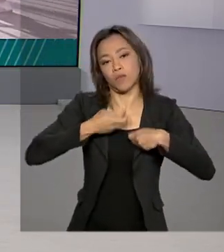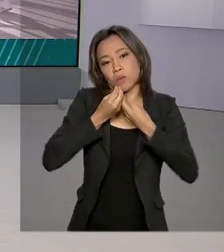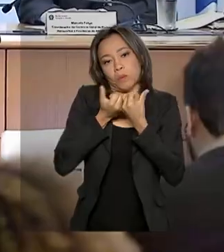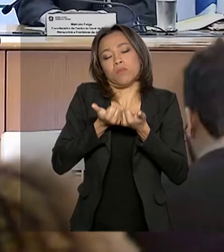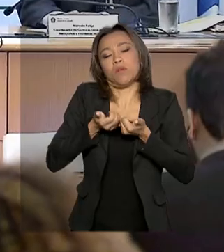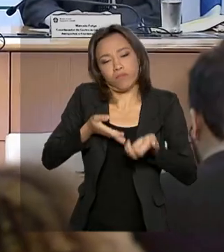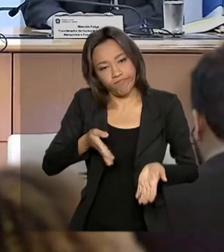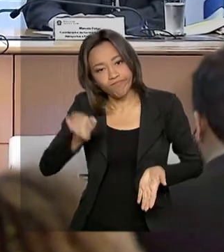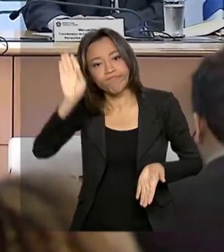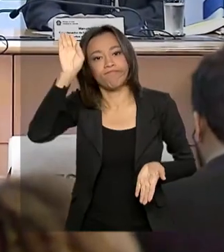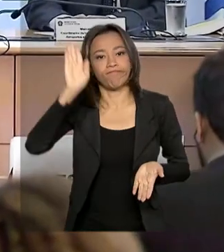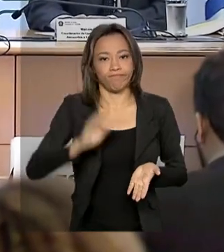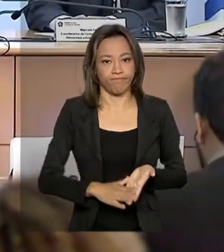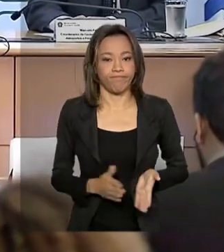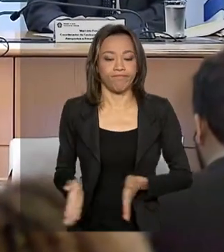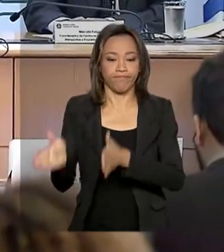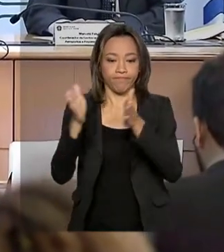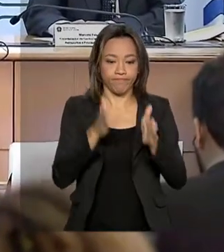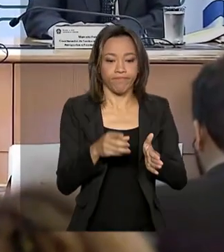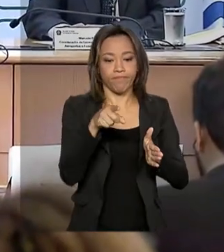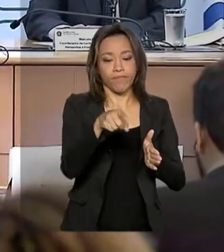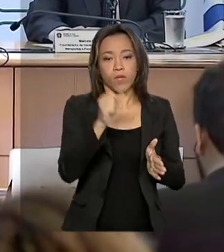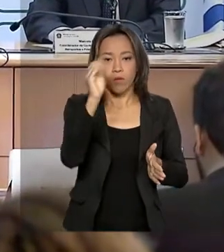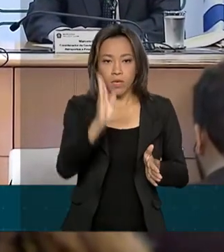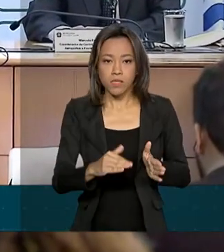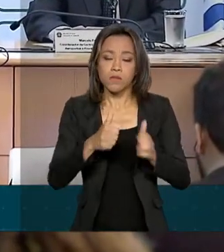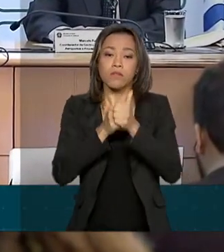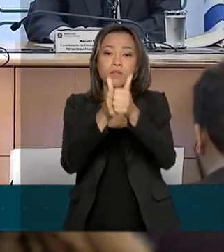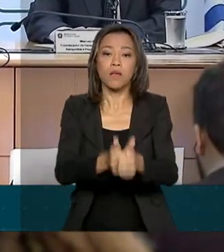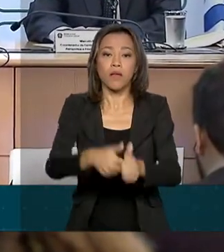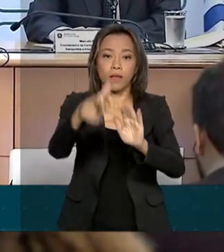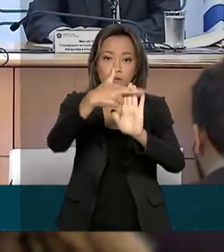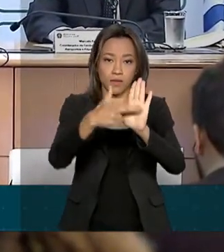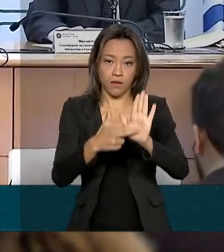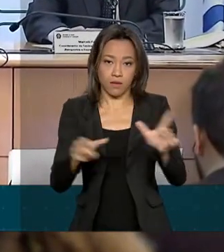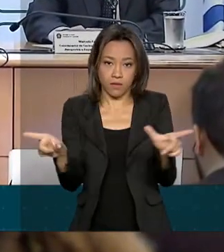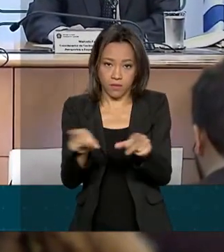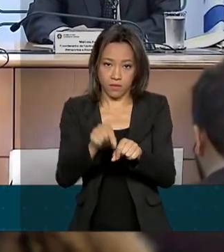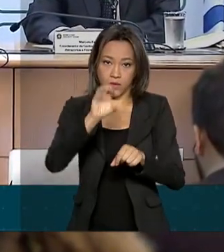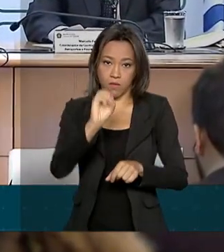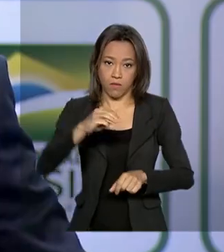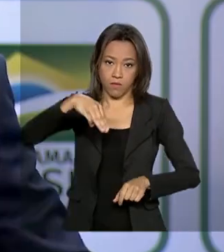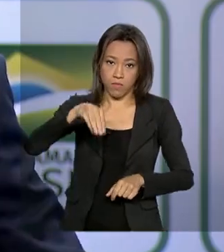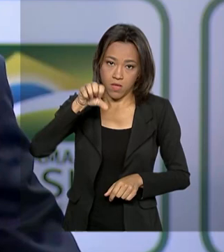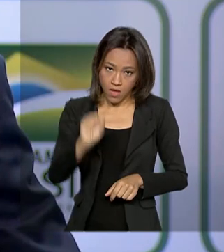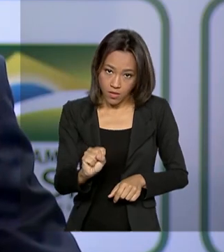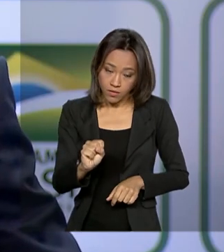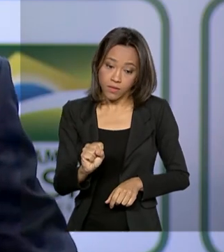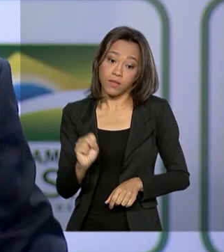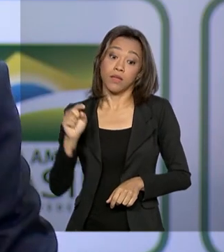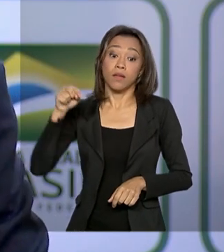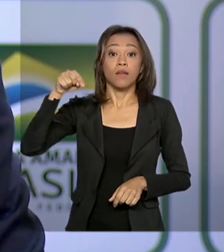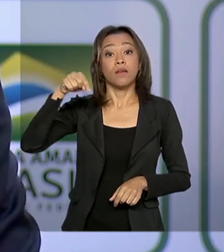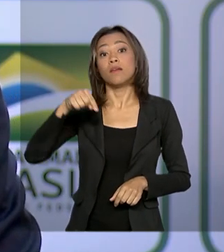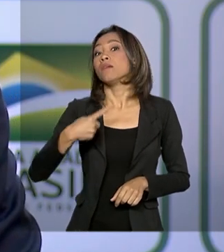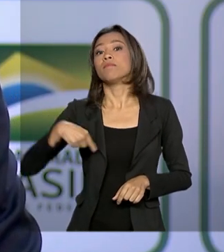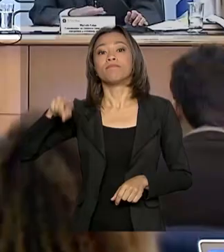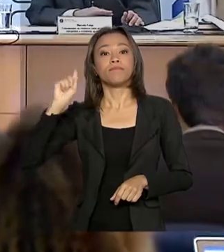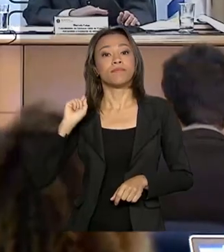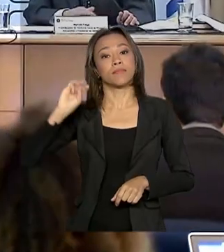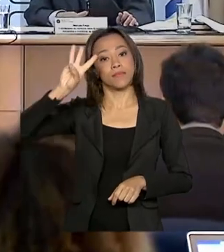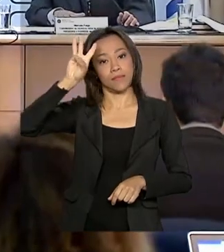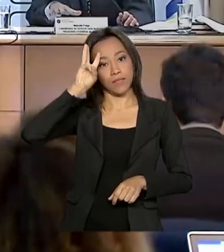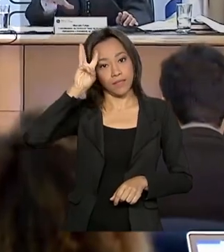O Brasil segue as recomendações da Organização Mundial da Saúde e nesta terça-feira